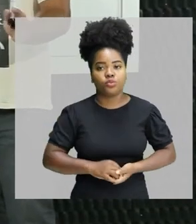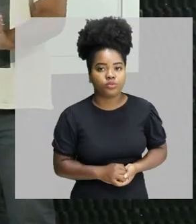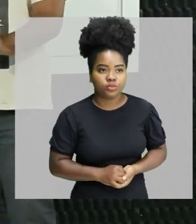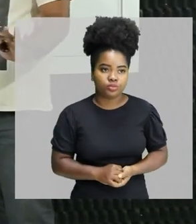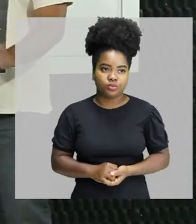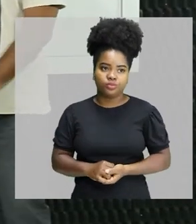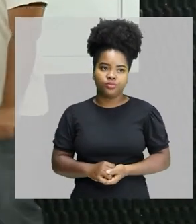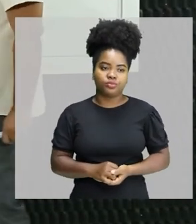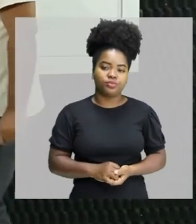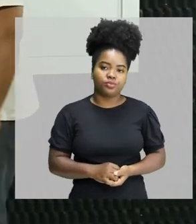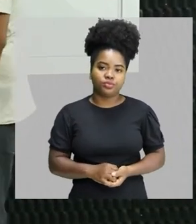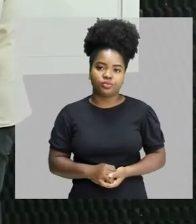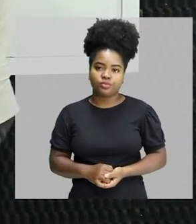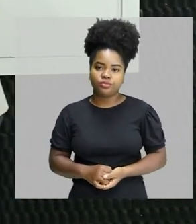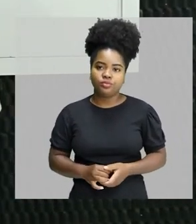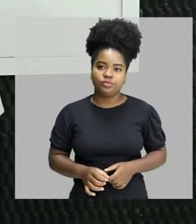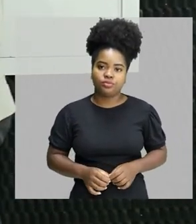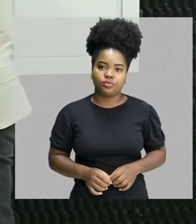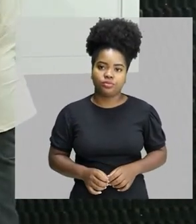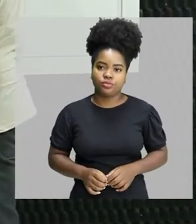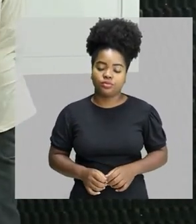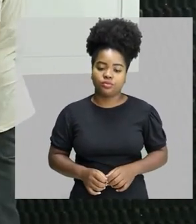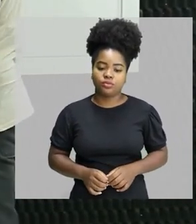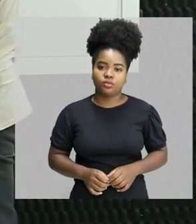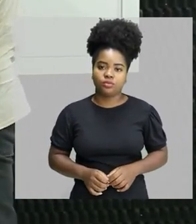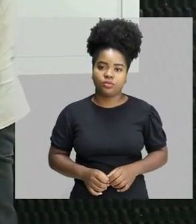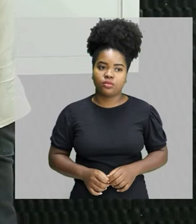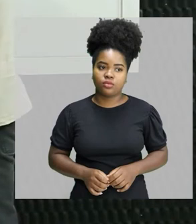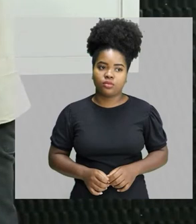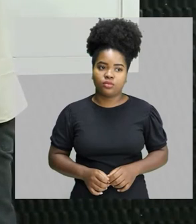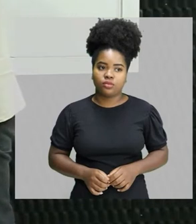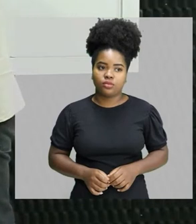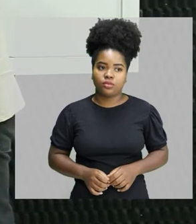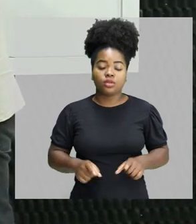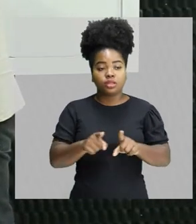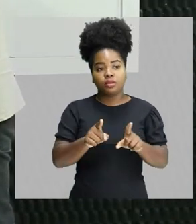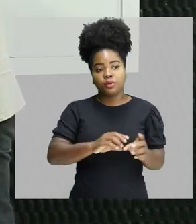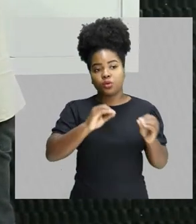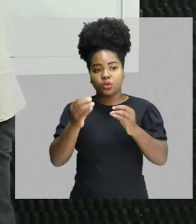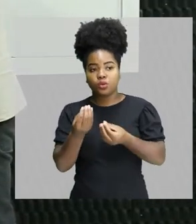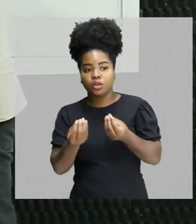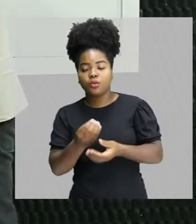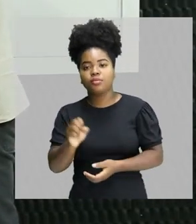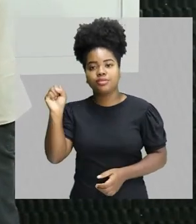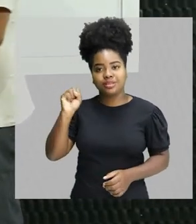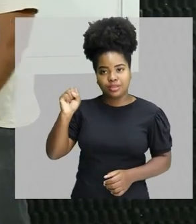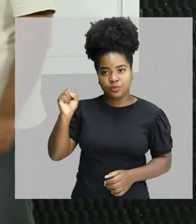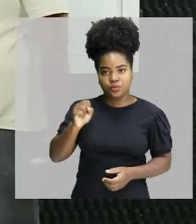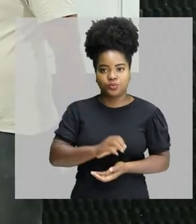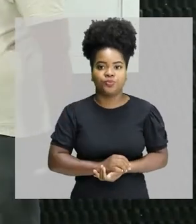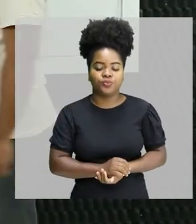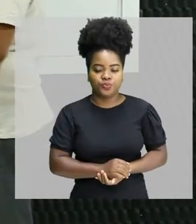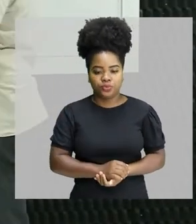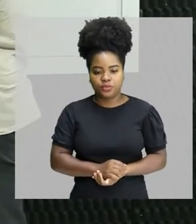Então, período é a mesma relação do tempo, também dado em segundo. Tá ok?